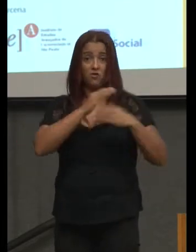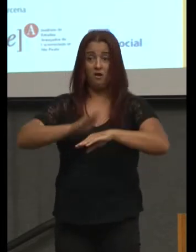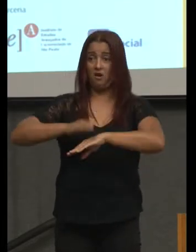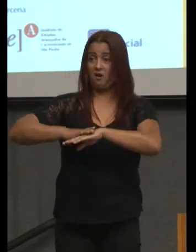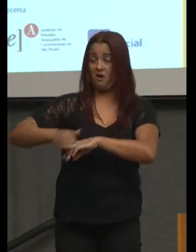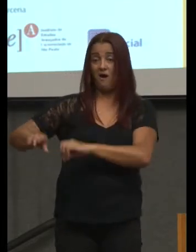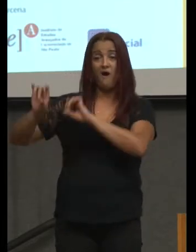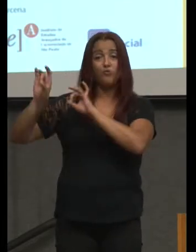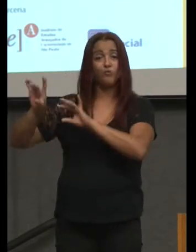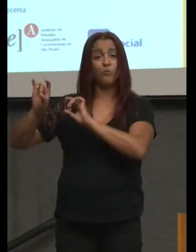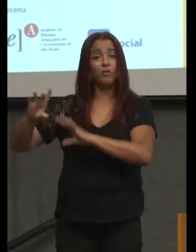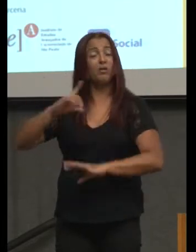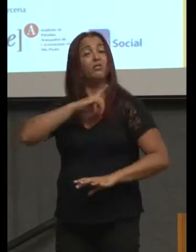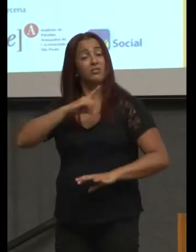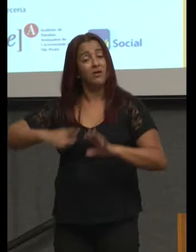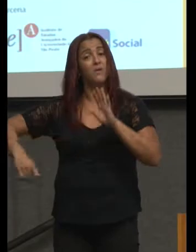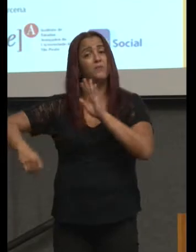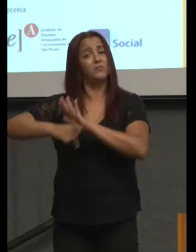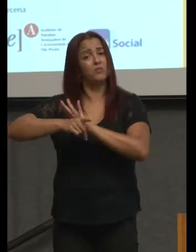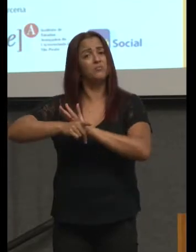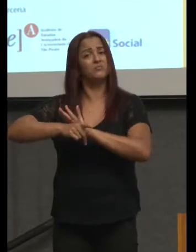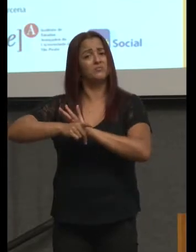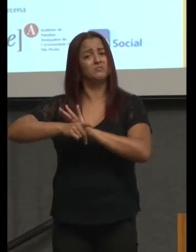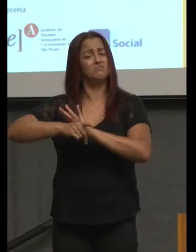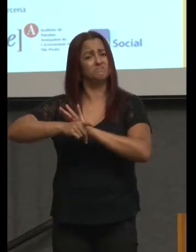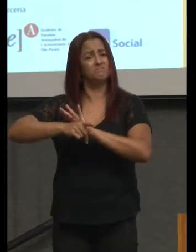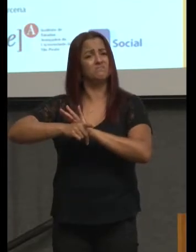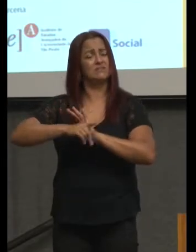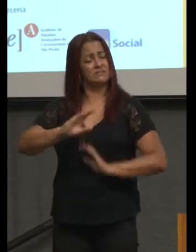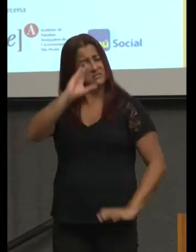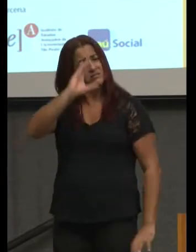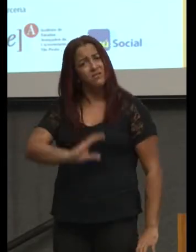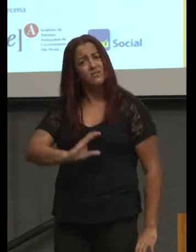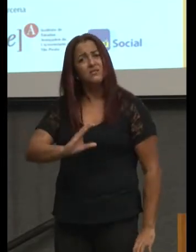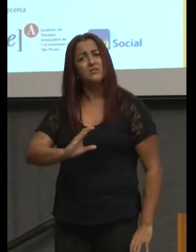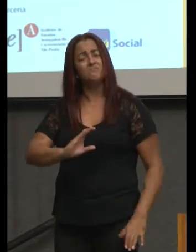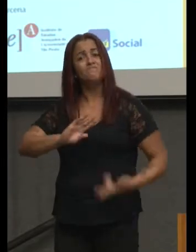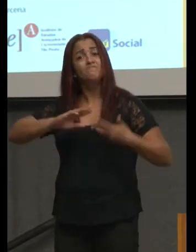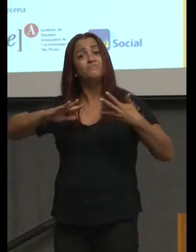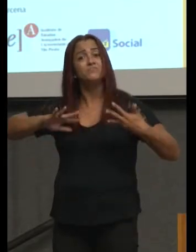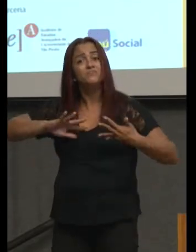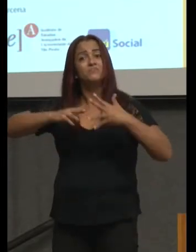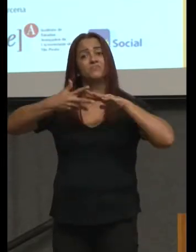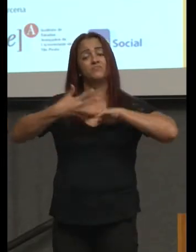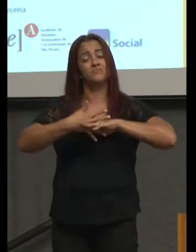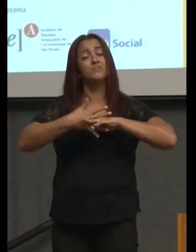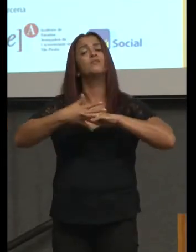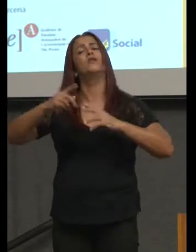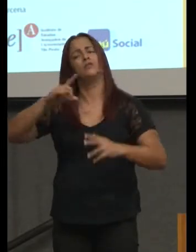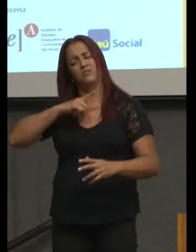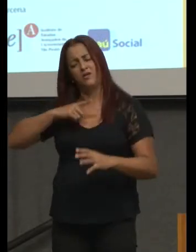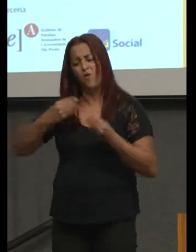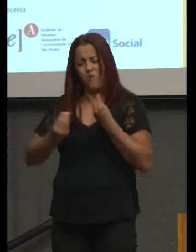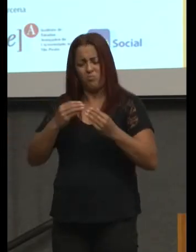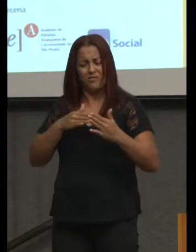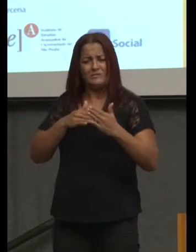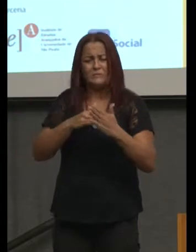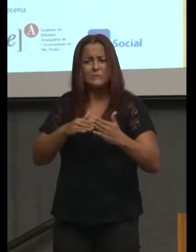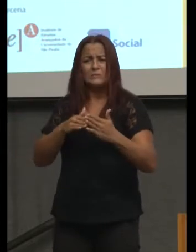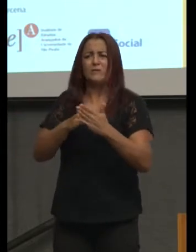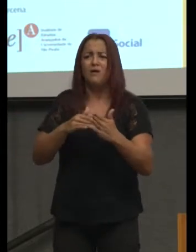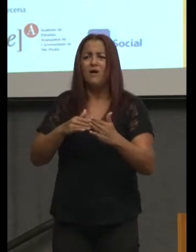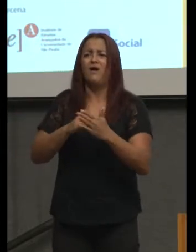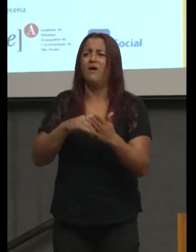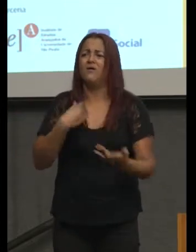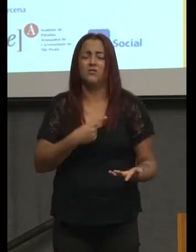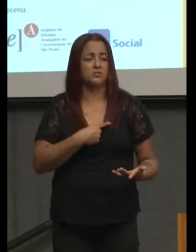cidadania e como é que a gente consegue fazer isso às vezes limitado pela nossa apostila. Está certo? quer dizer, a nossa